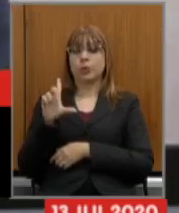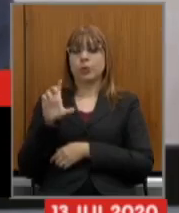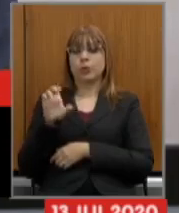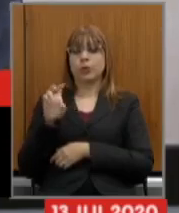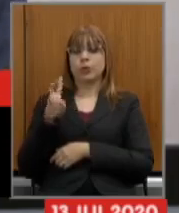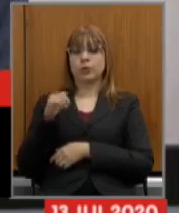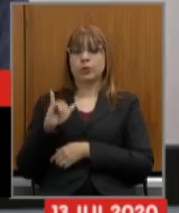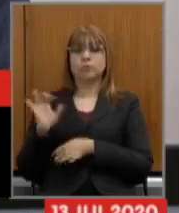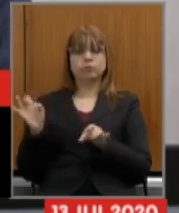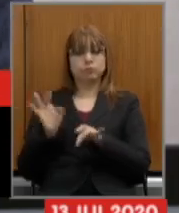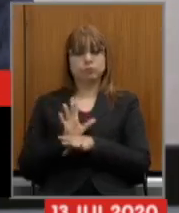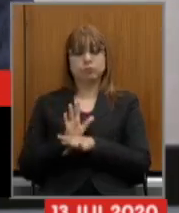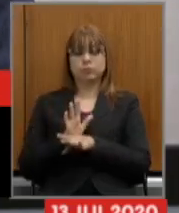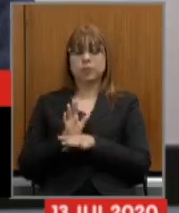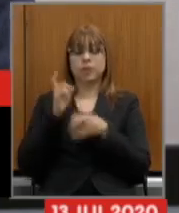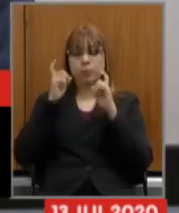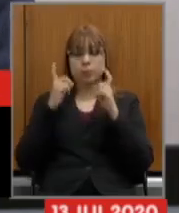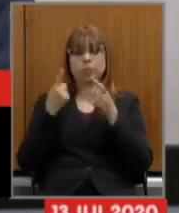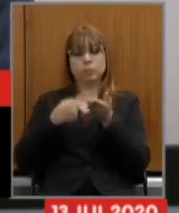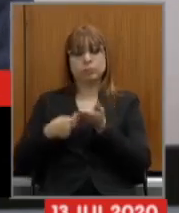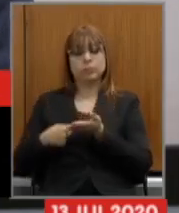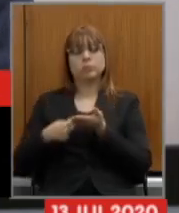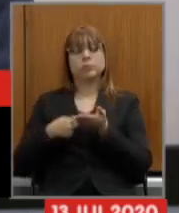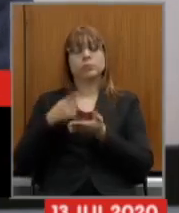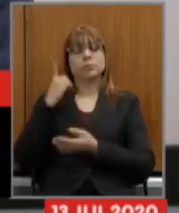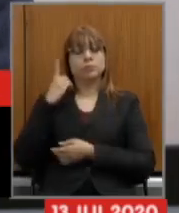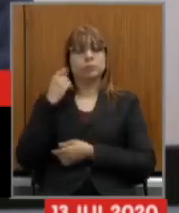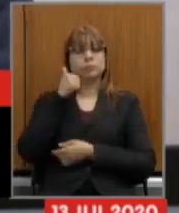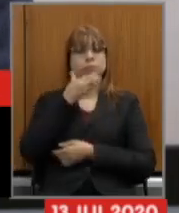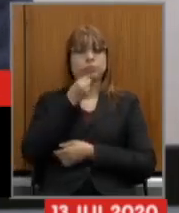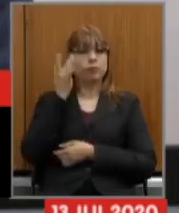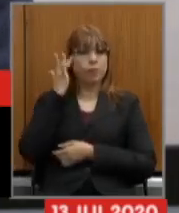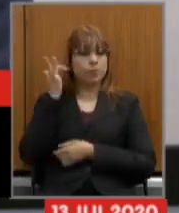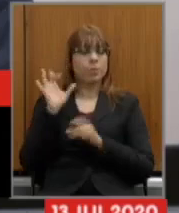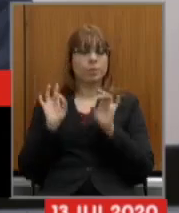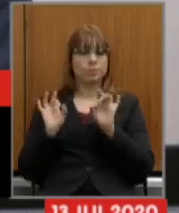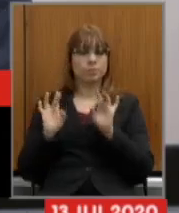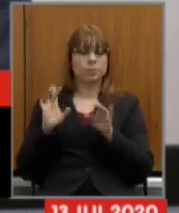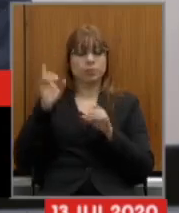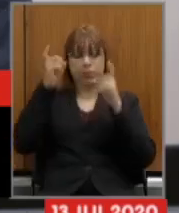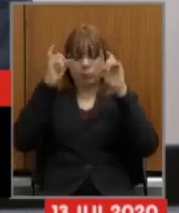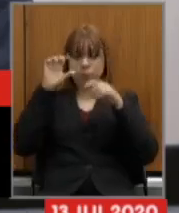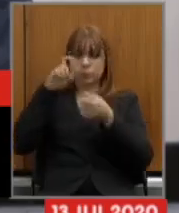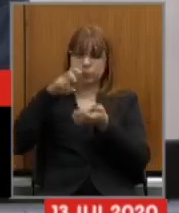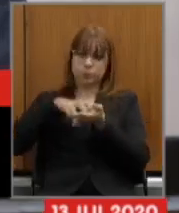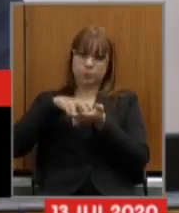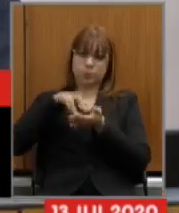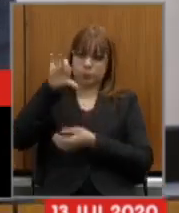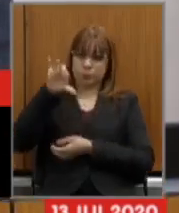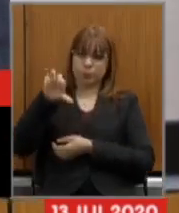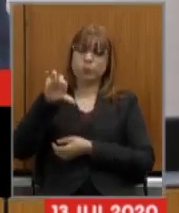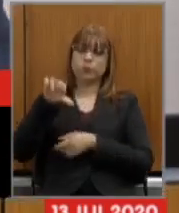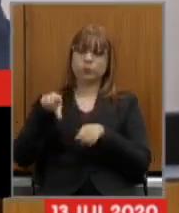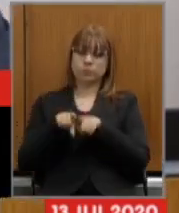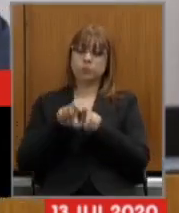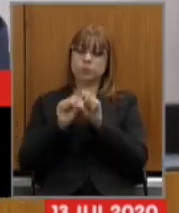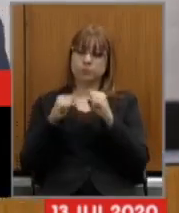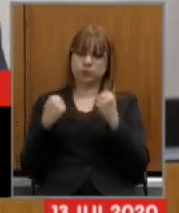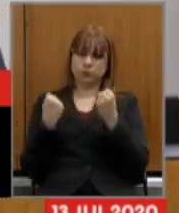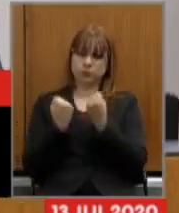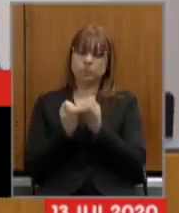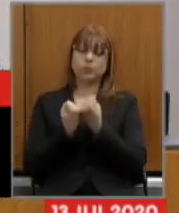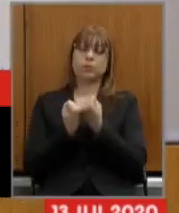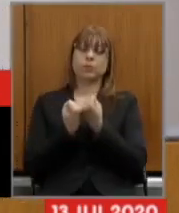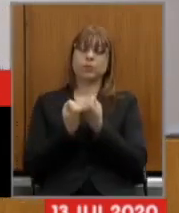presidência encerra a reunião e convoca os deputados dos deputados para especial de amanhã dia 14 às 9 horas destinada a realização do seminário